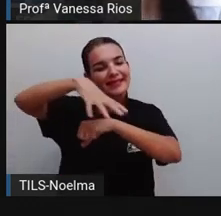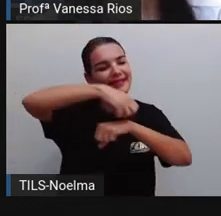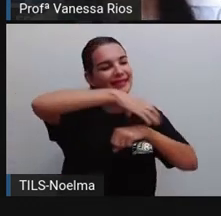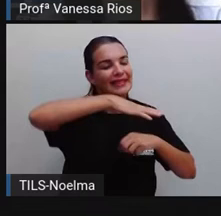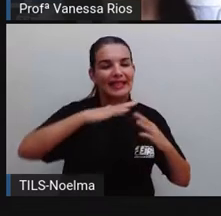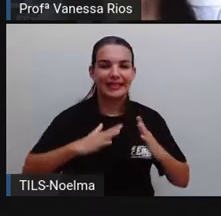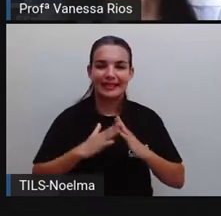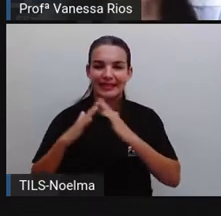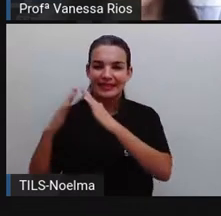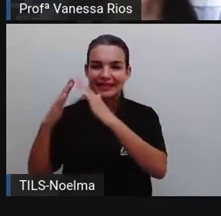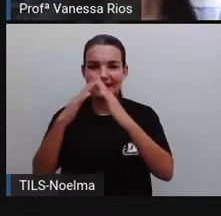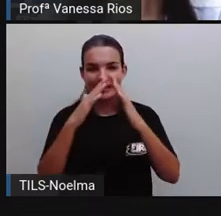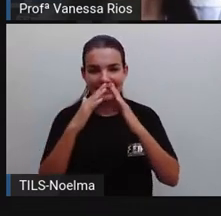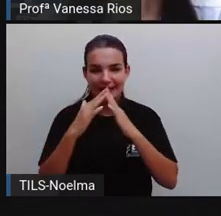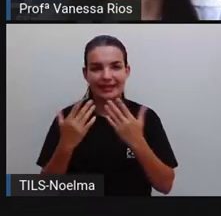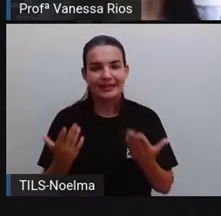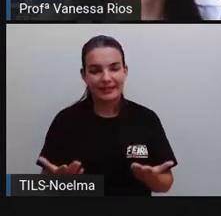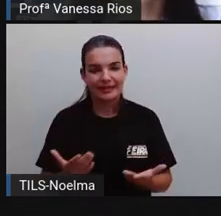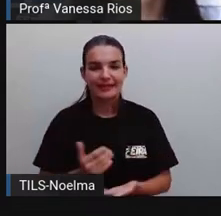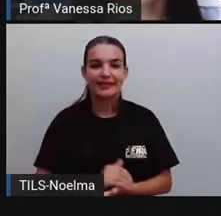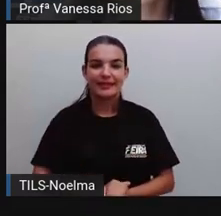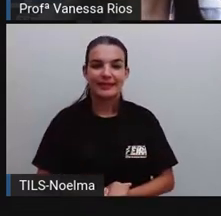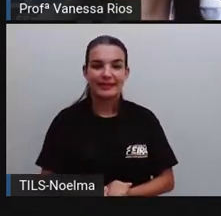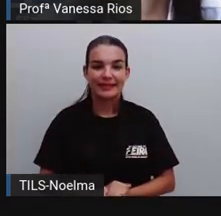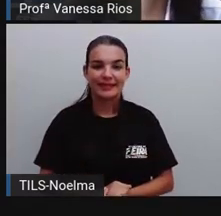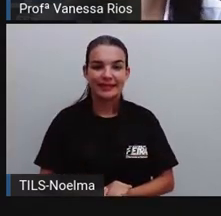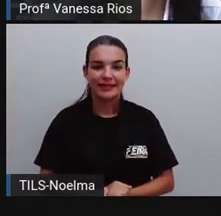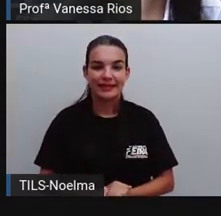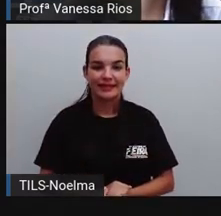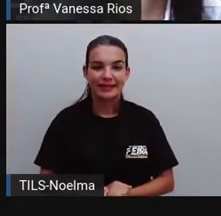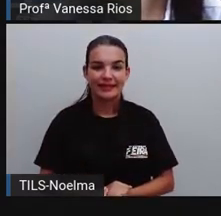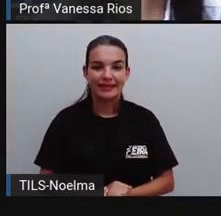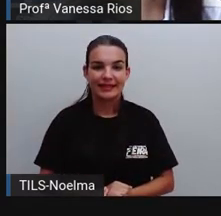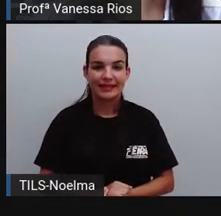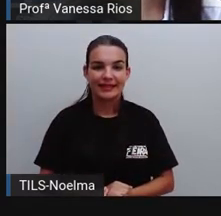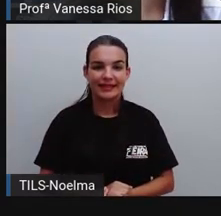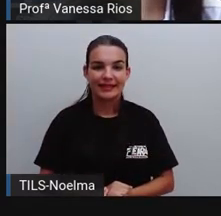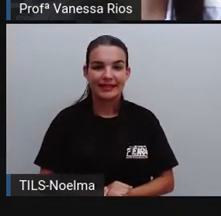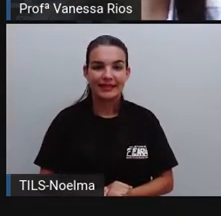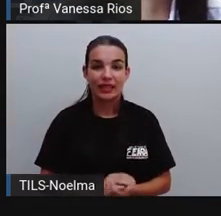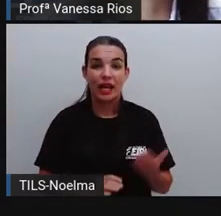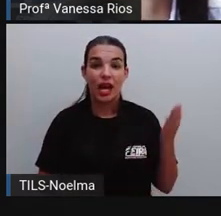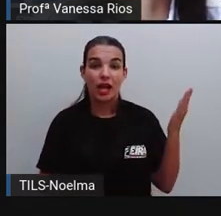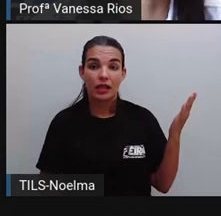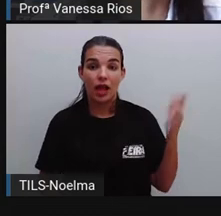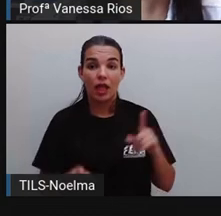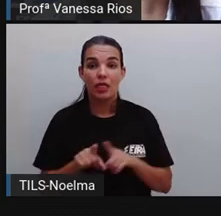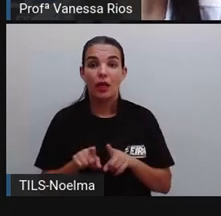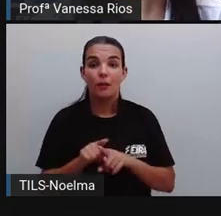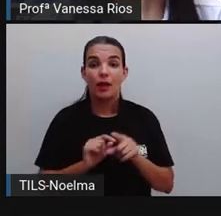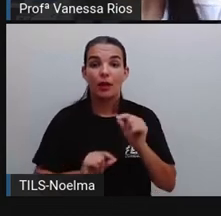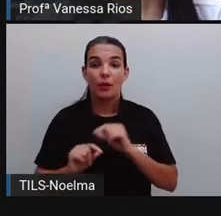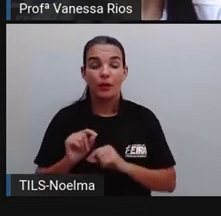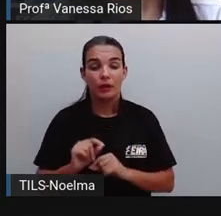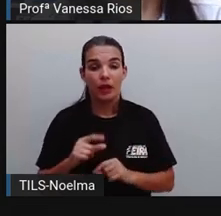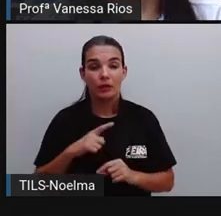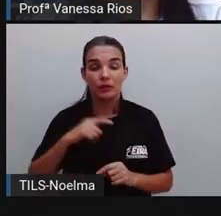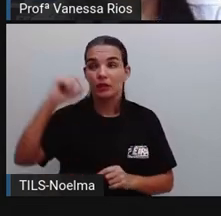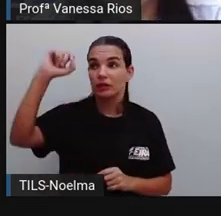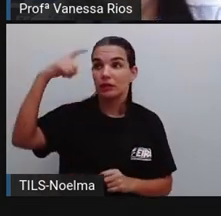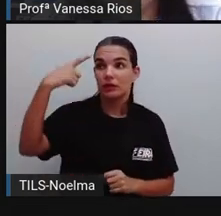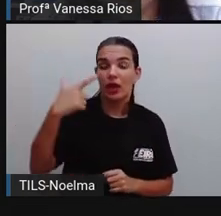por toda a rede elétrica que compõe a residência. Mas aí a energia solar também